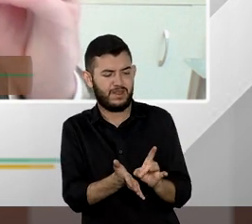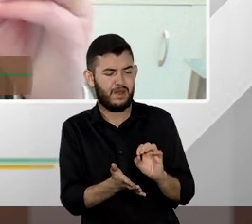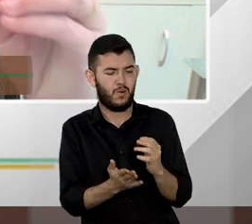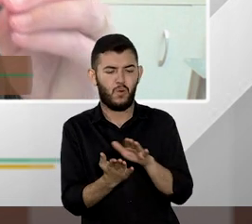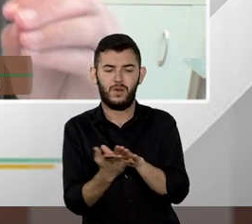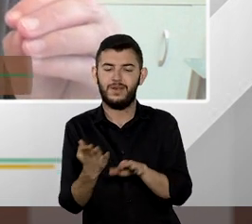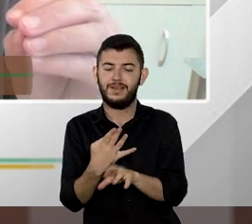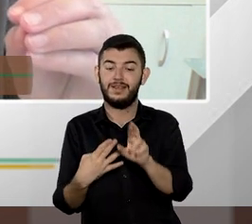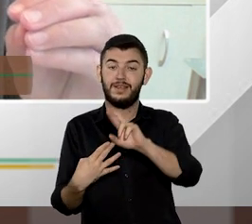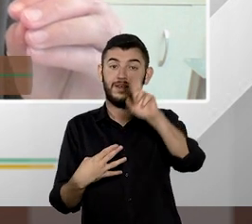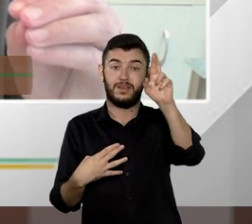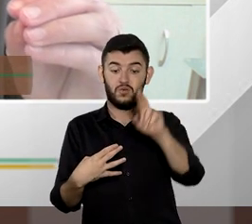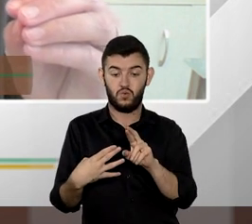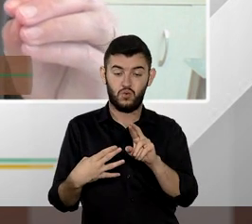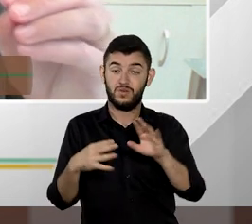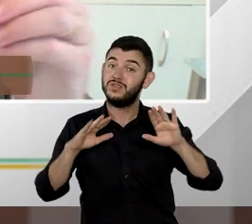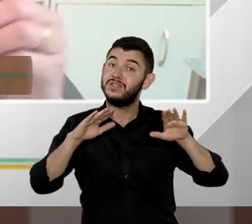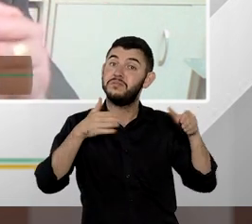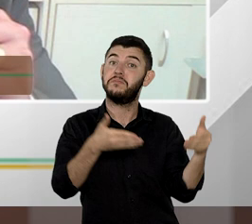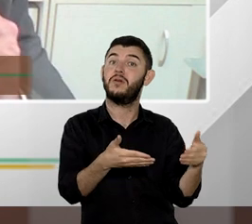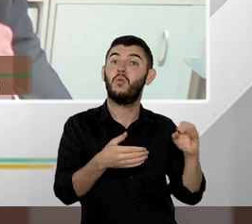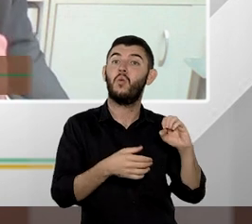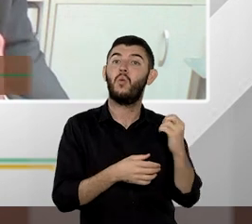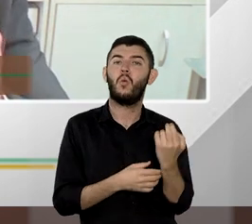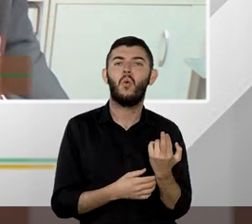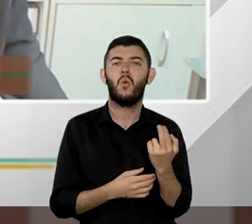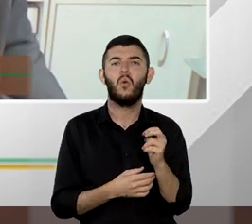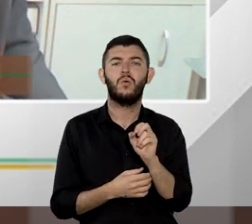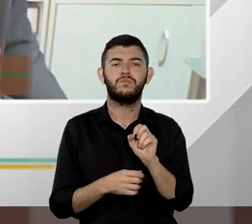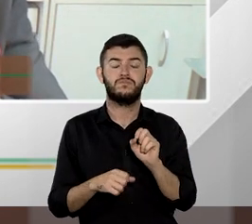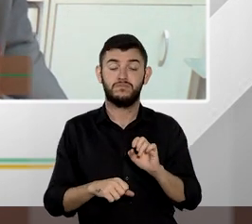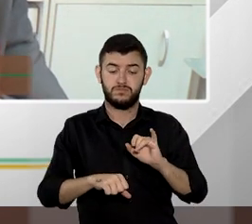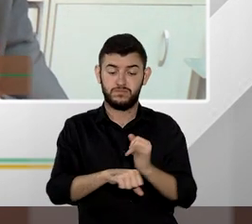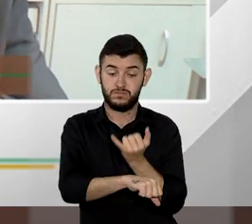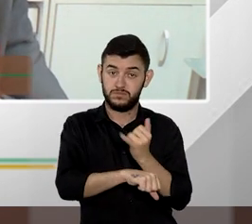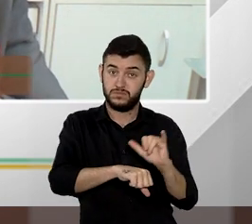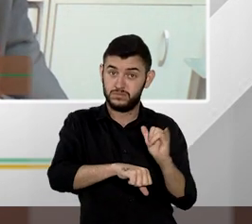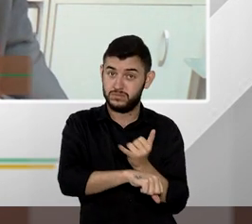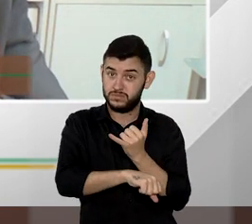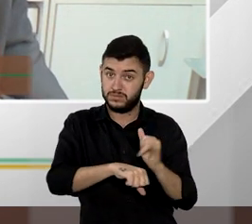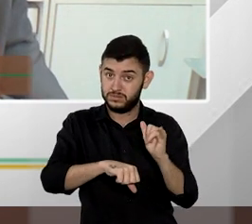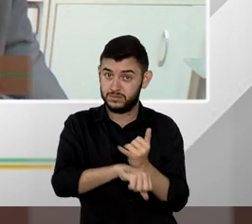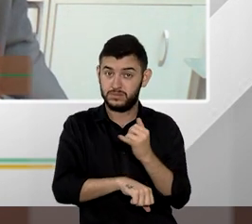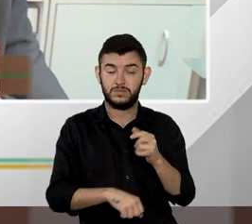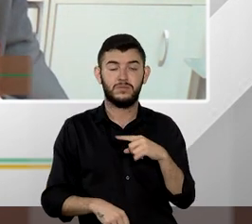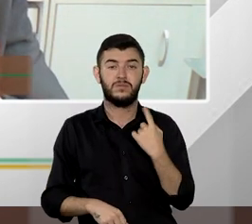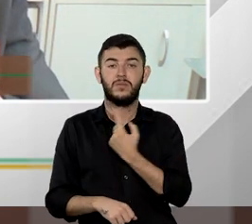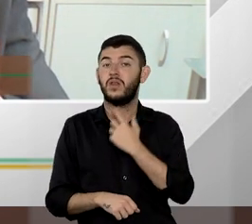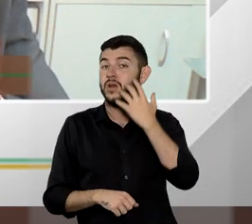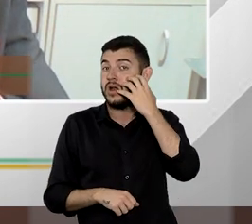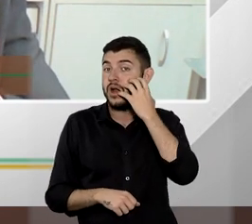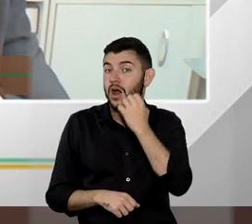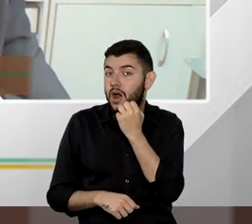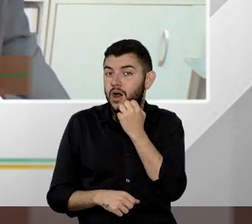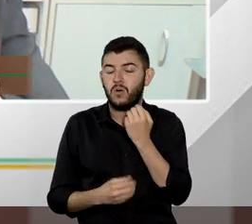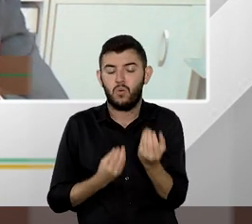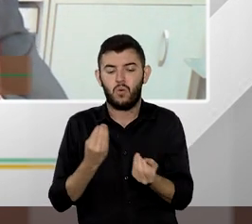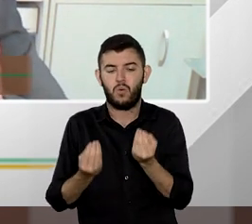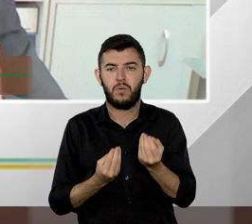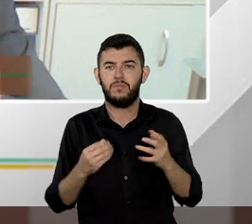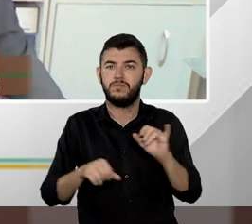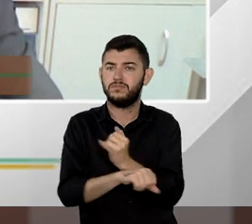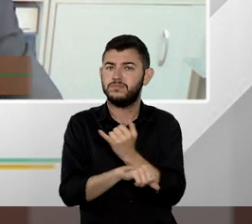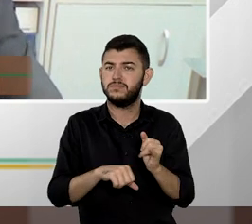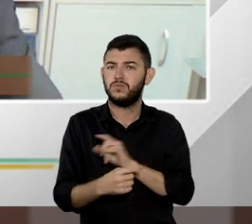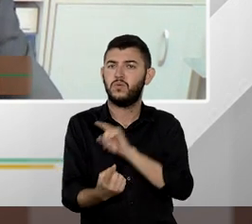especiais específicos ou vai ser um instrumento que nós vamos utilizar como uma porta de